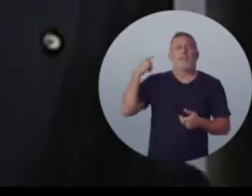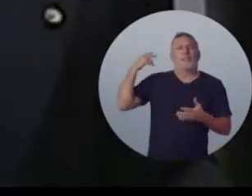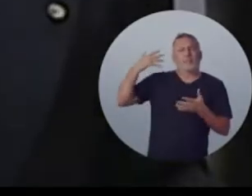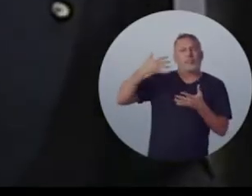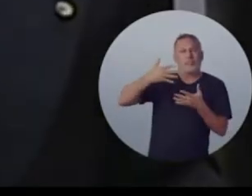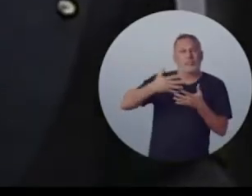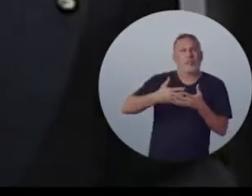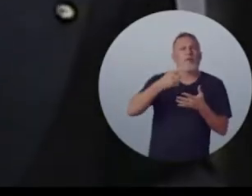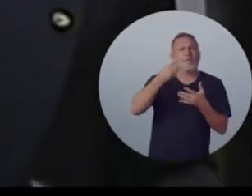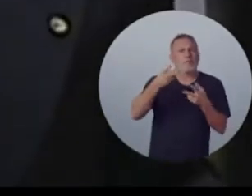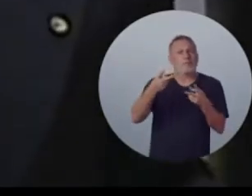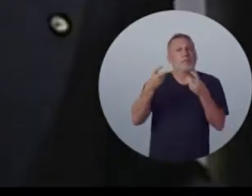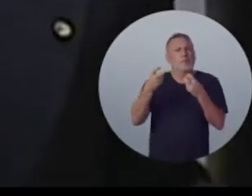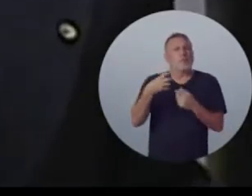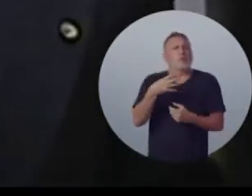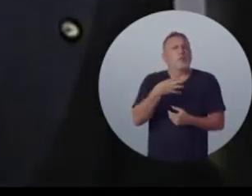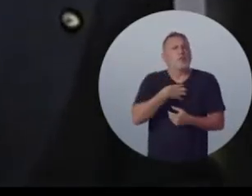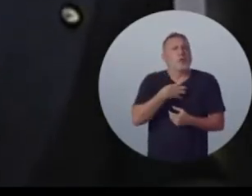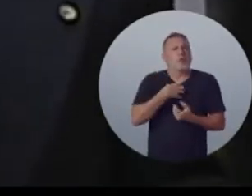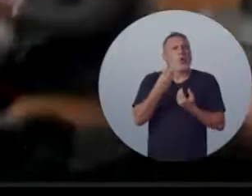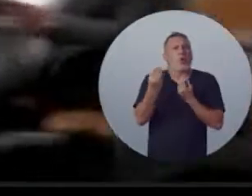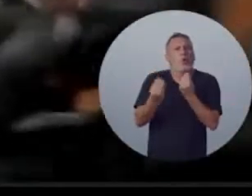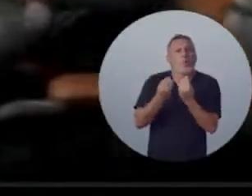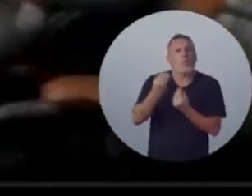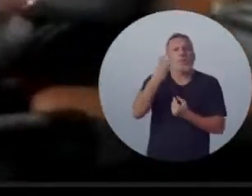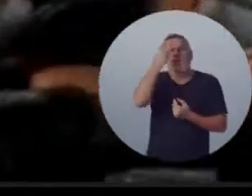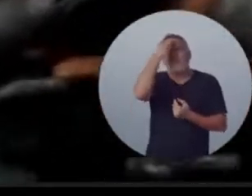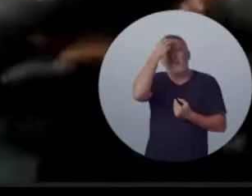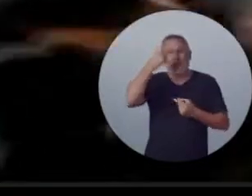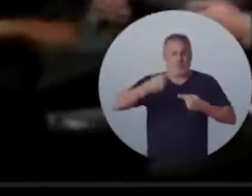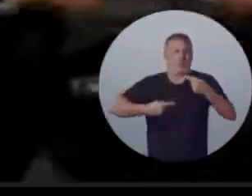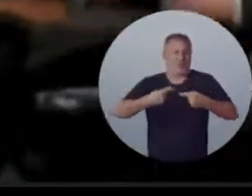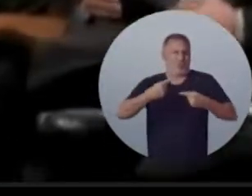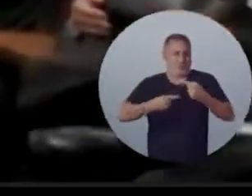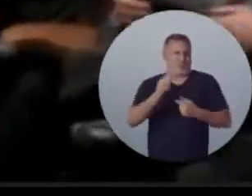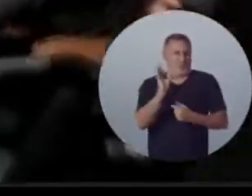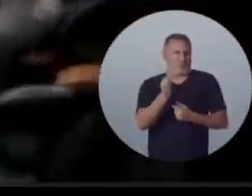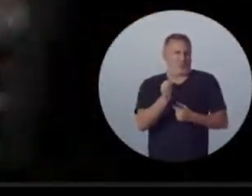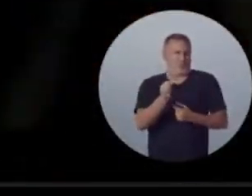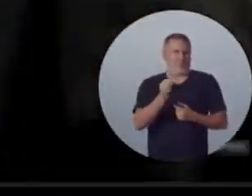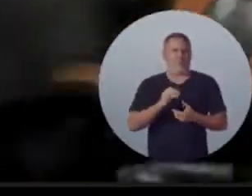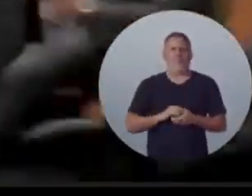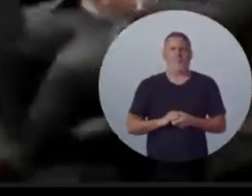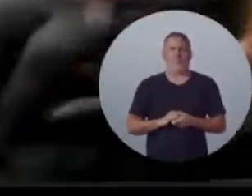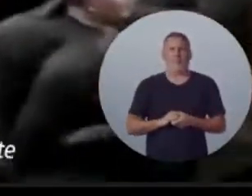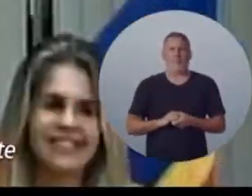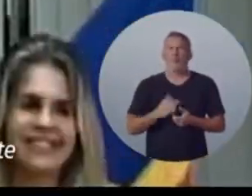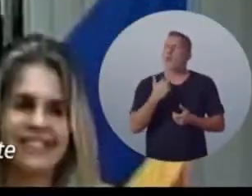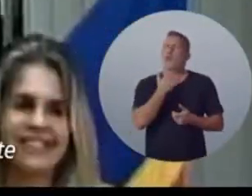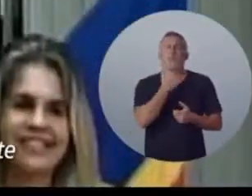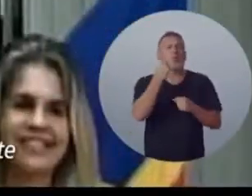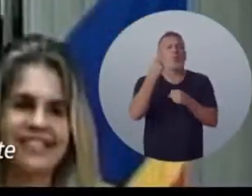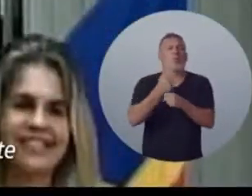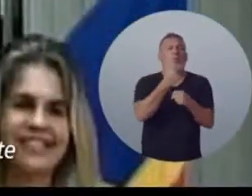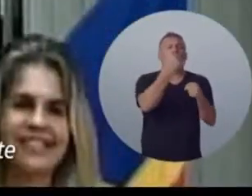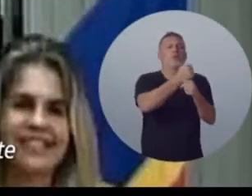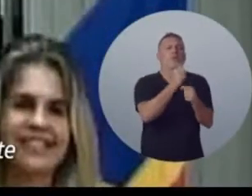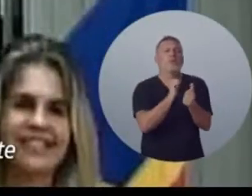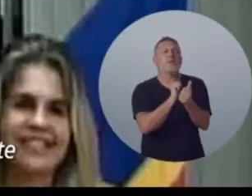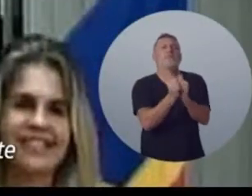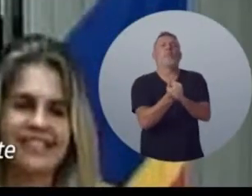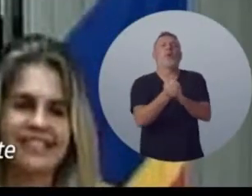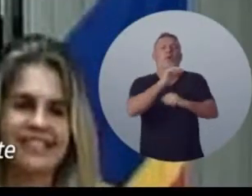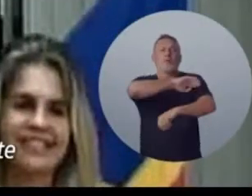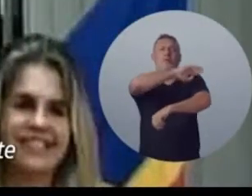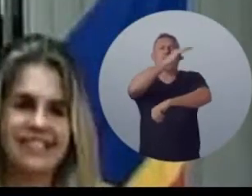Ao longo das últimas semanas, você pôde conhecer melhor o jeito Manato de se fazer política. Mas a gente não pode botar uma